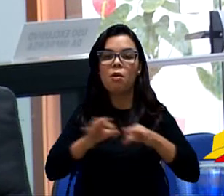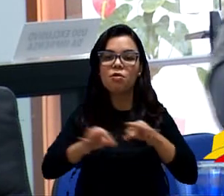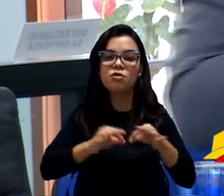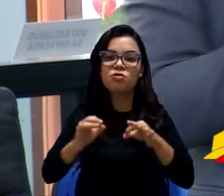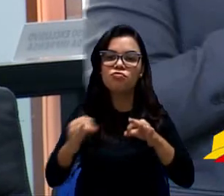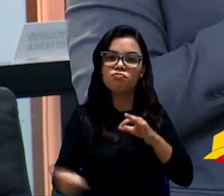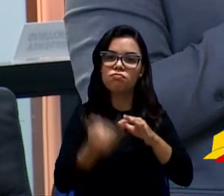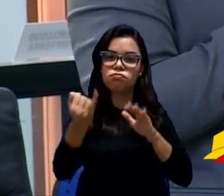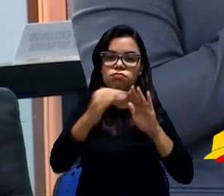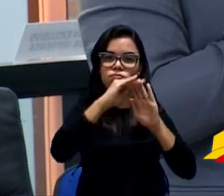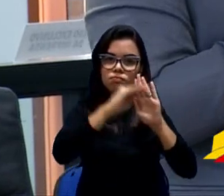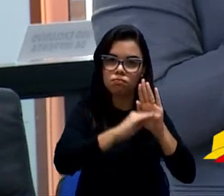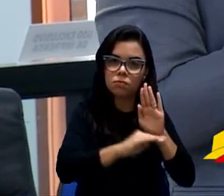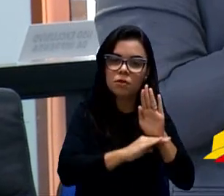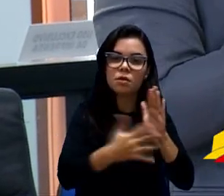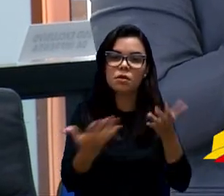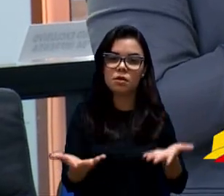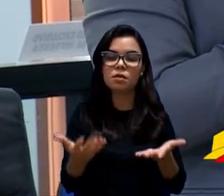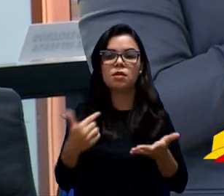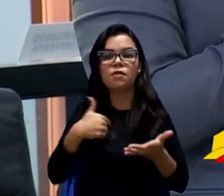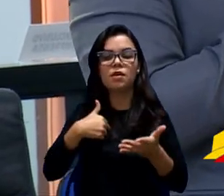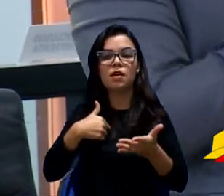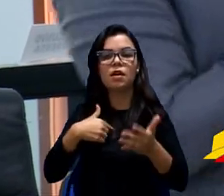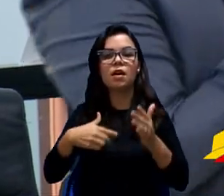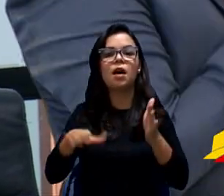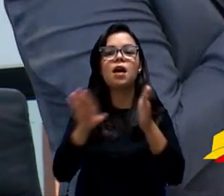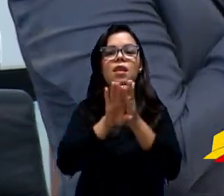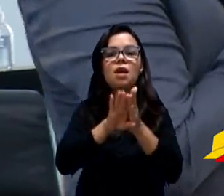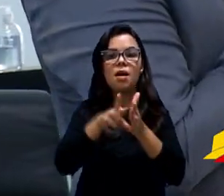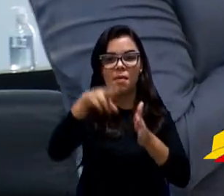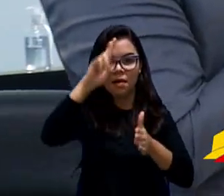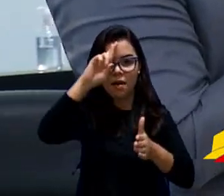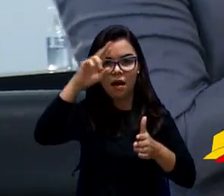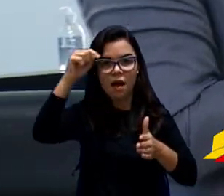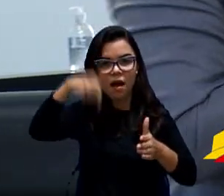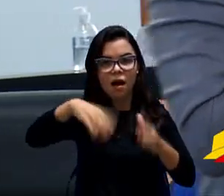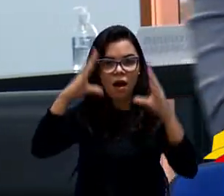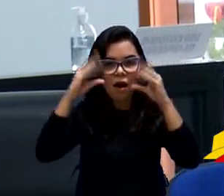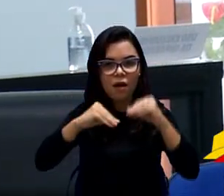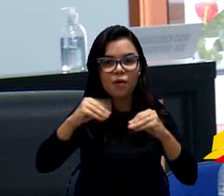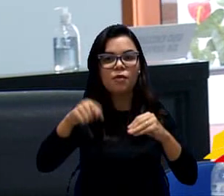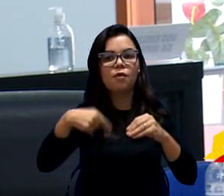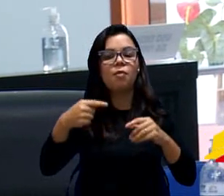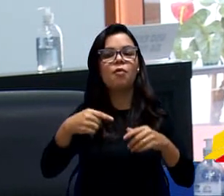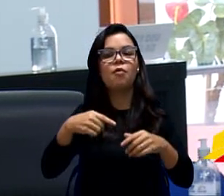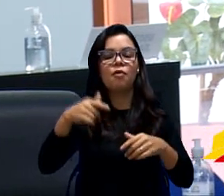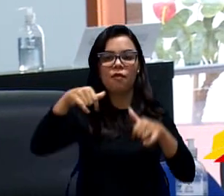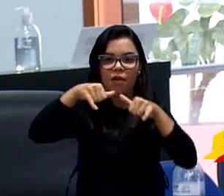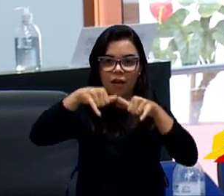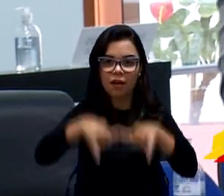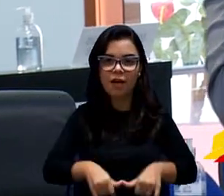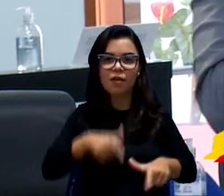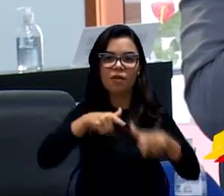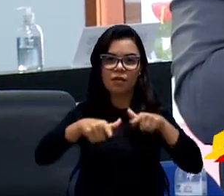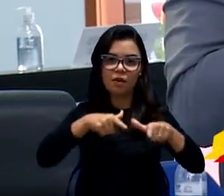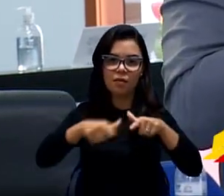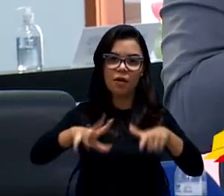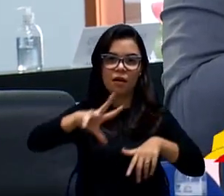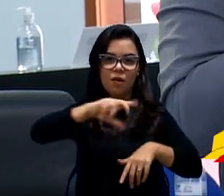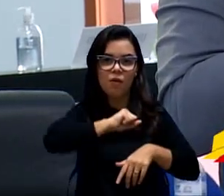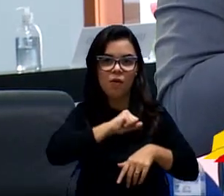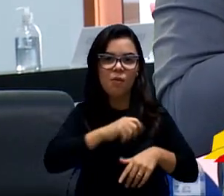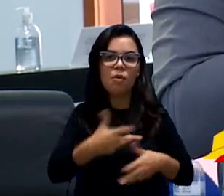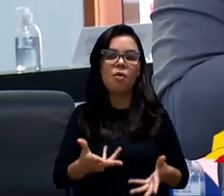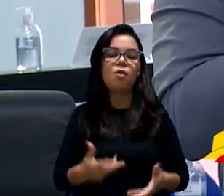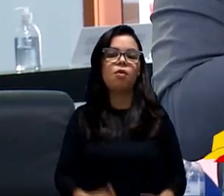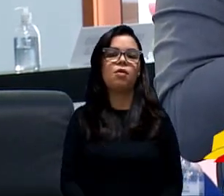Donizete, se puder votar, Vinícius? Você não fica, Cristiano? Então vamos ficar aqui, vamos trabalhar com amor, Cláudio. Então vamos colocar voto. E